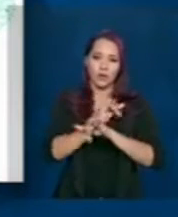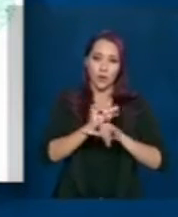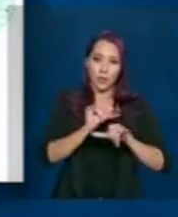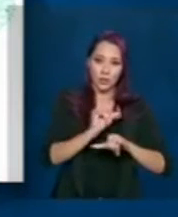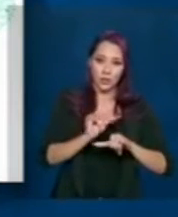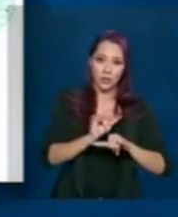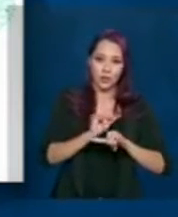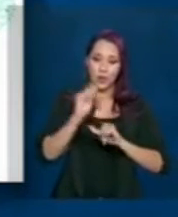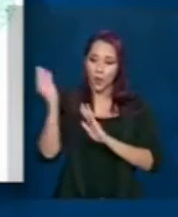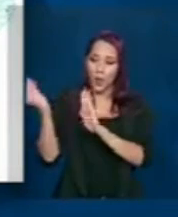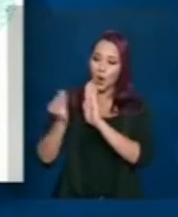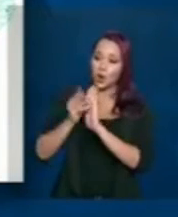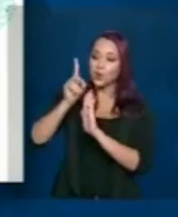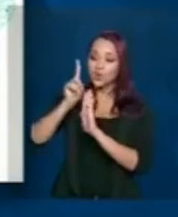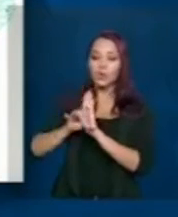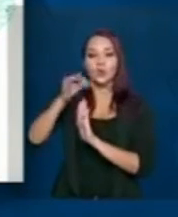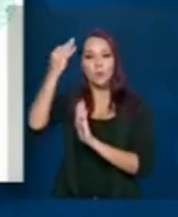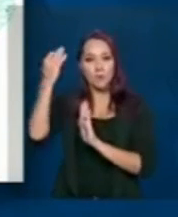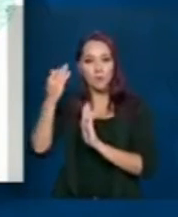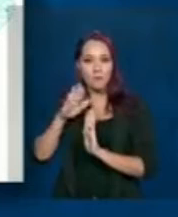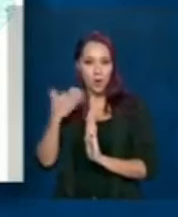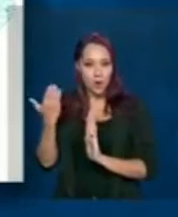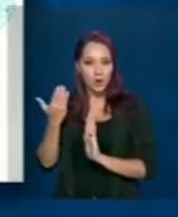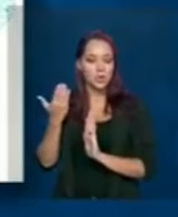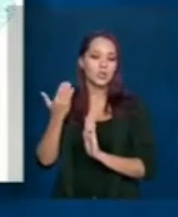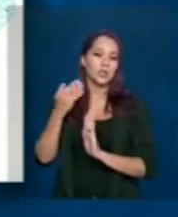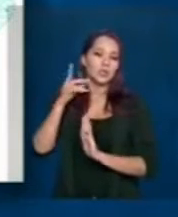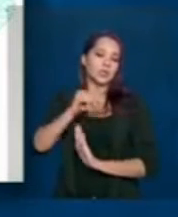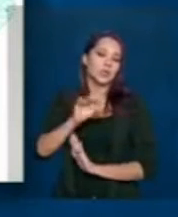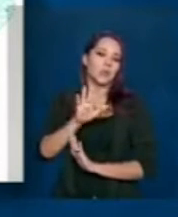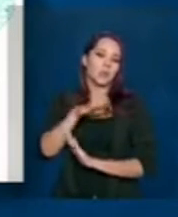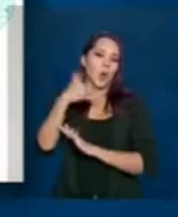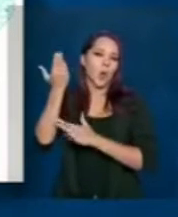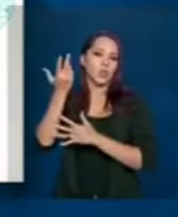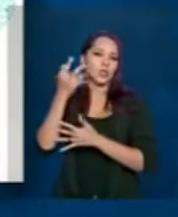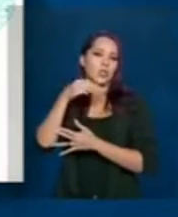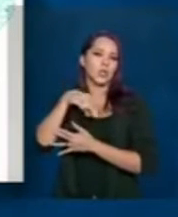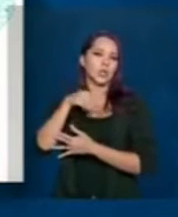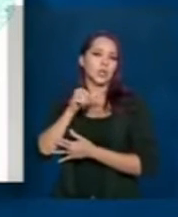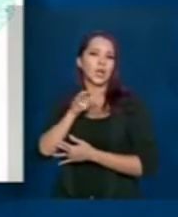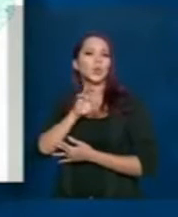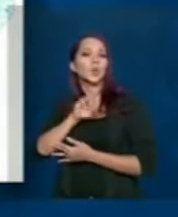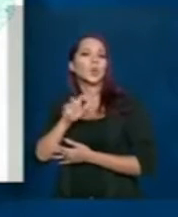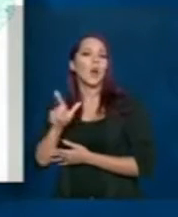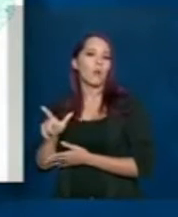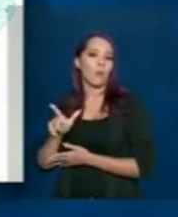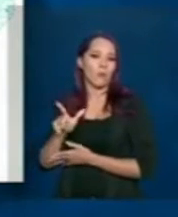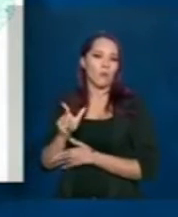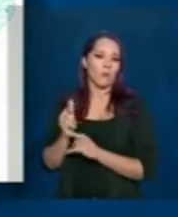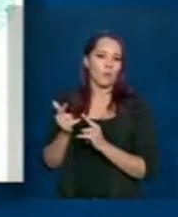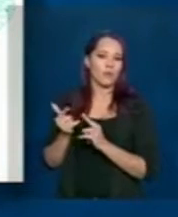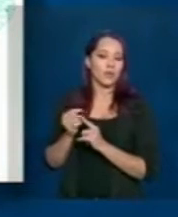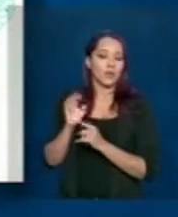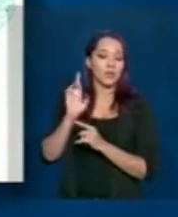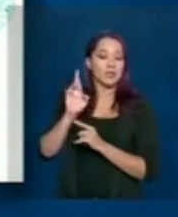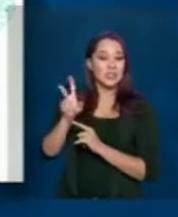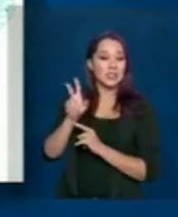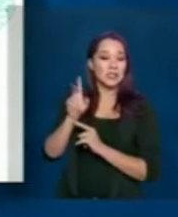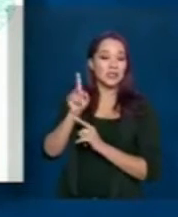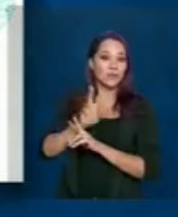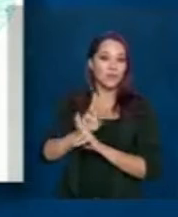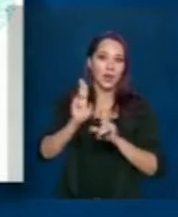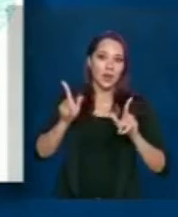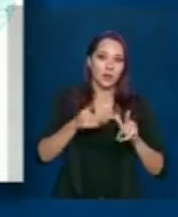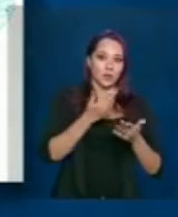ou seja, o atesto do óbito, principalmente por causas naturais. Sendo que eles, são, diferentemente